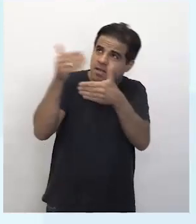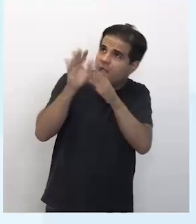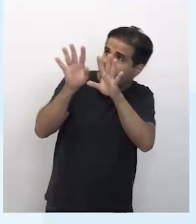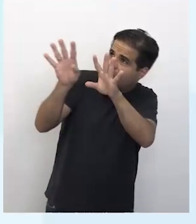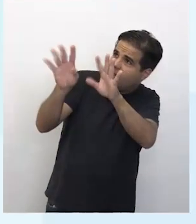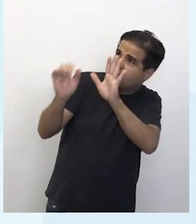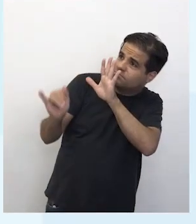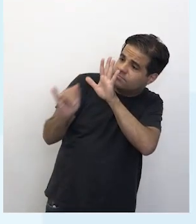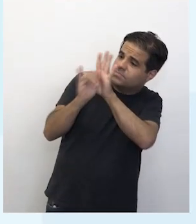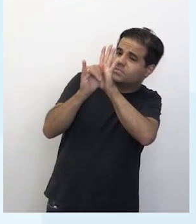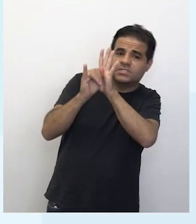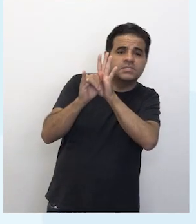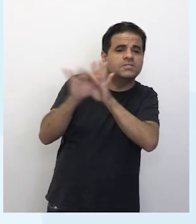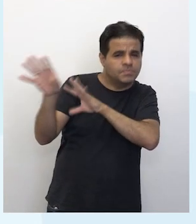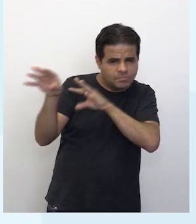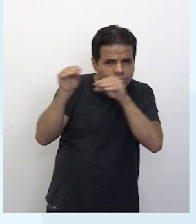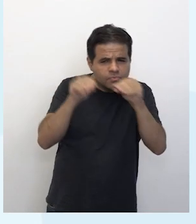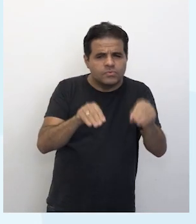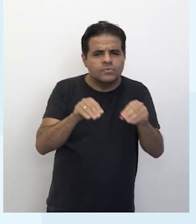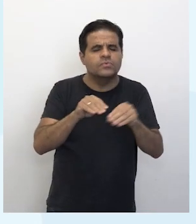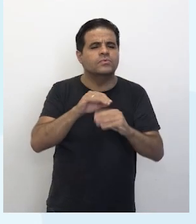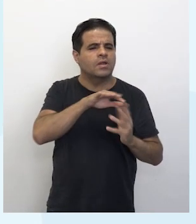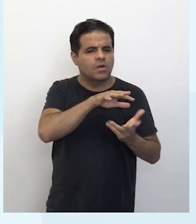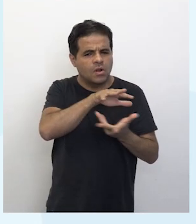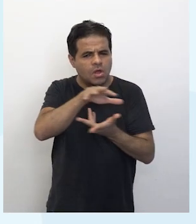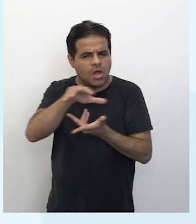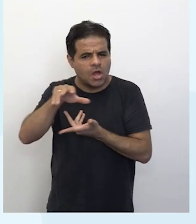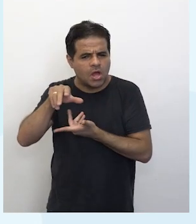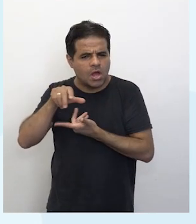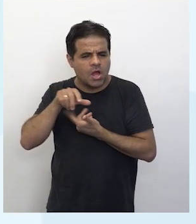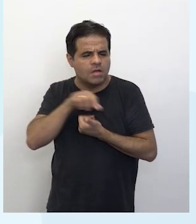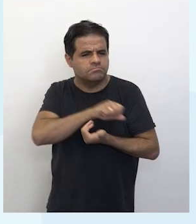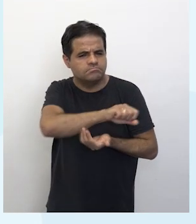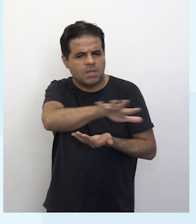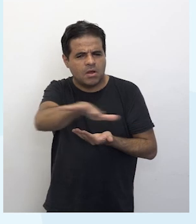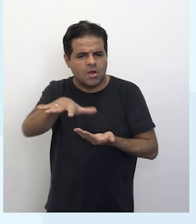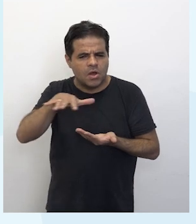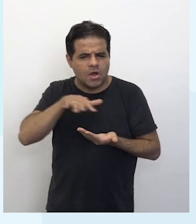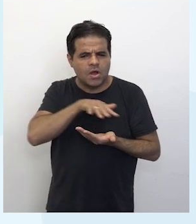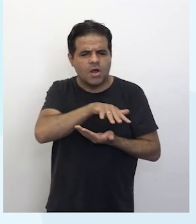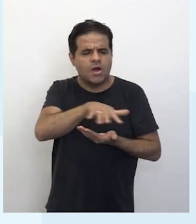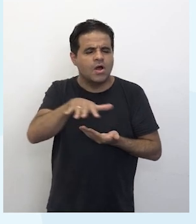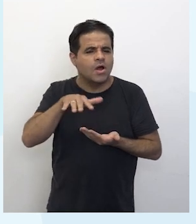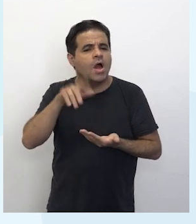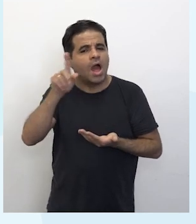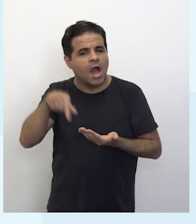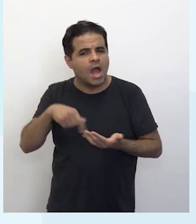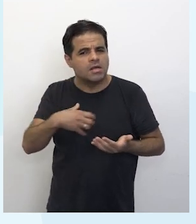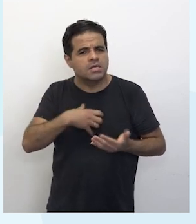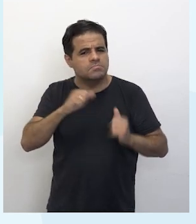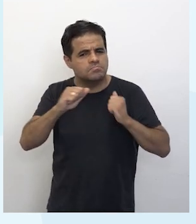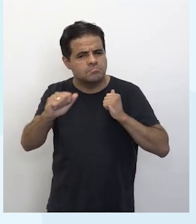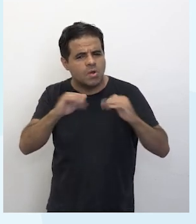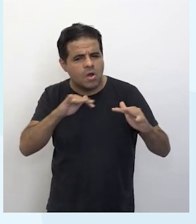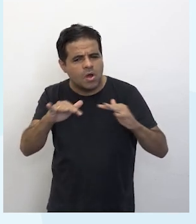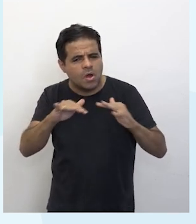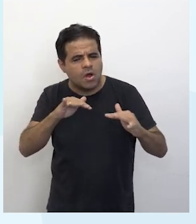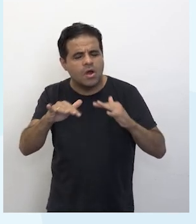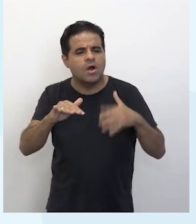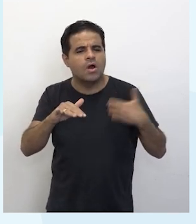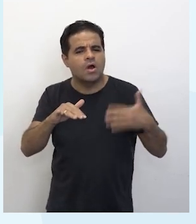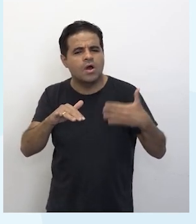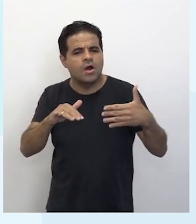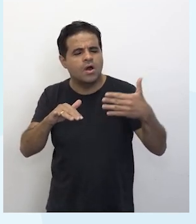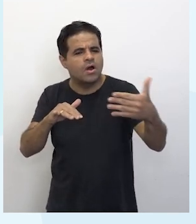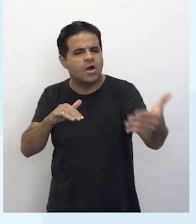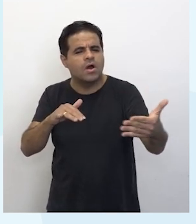identidades, fluxos migratórios, globalização, veja, as migrações, que é esse movimento, essa mudança de